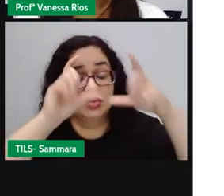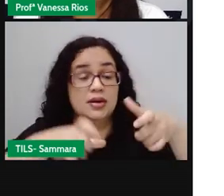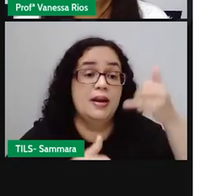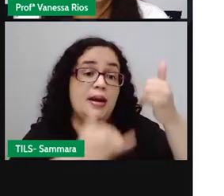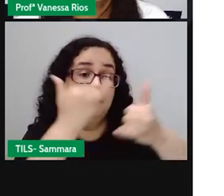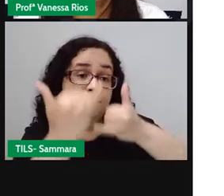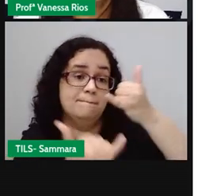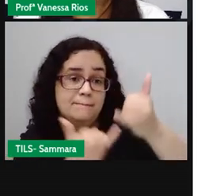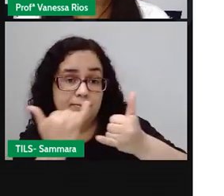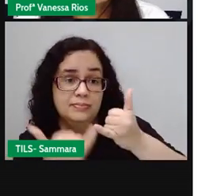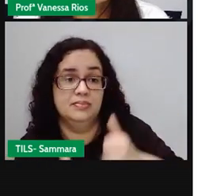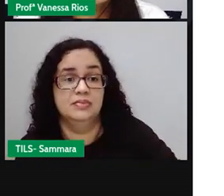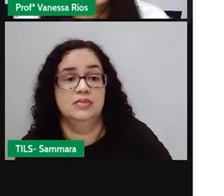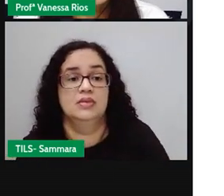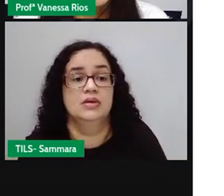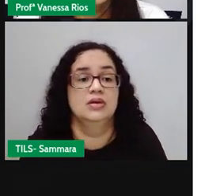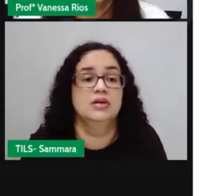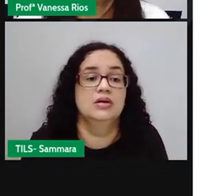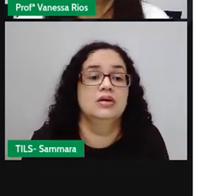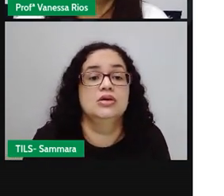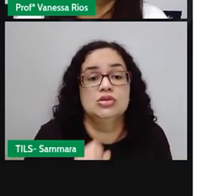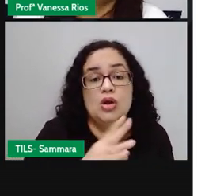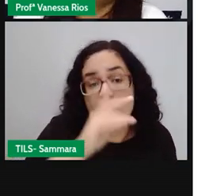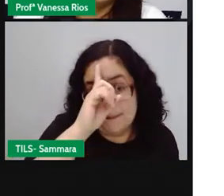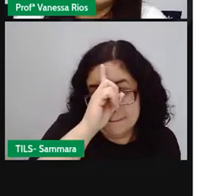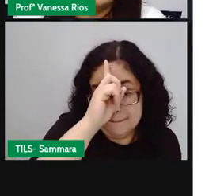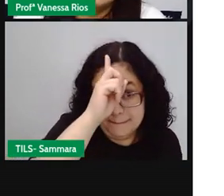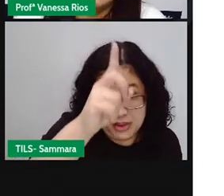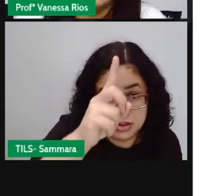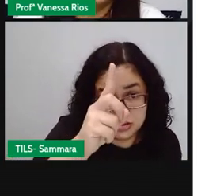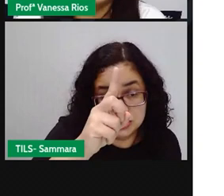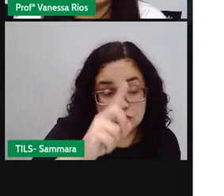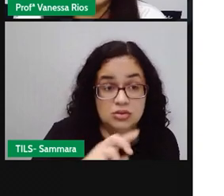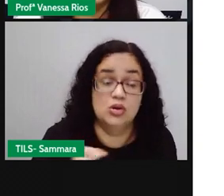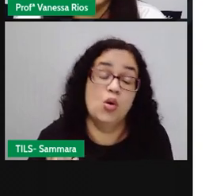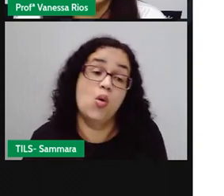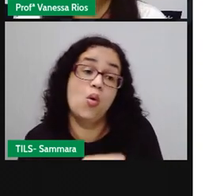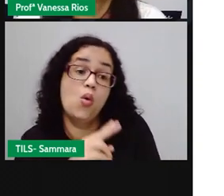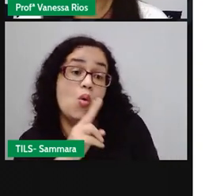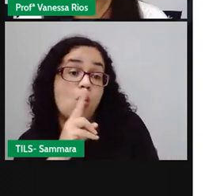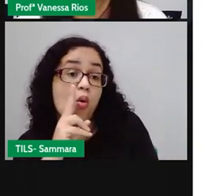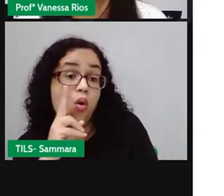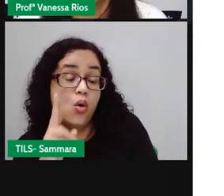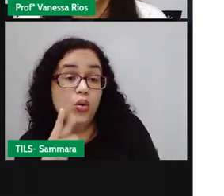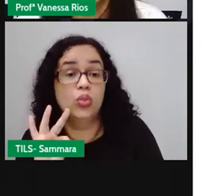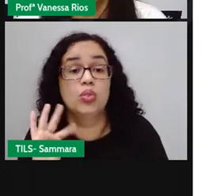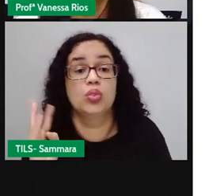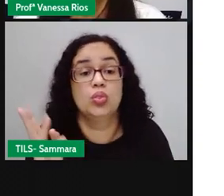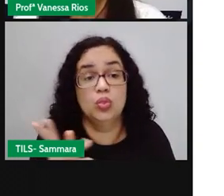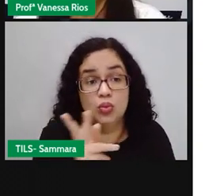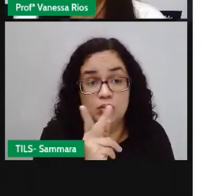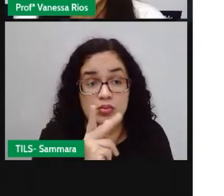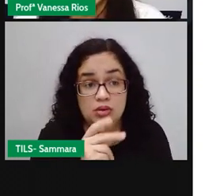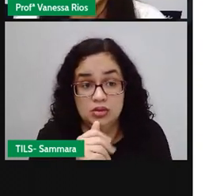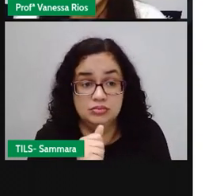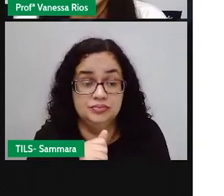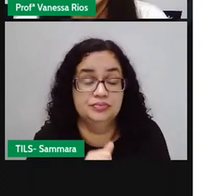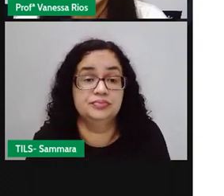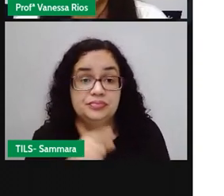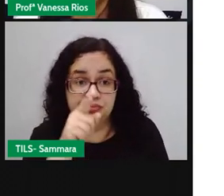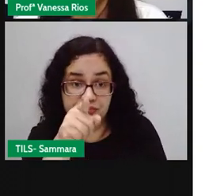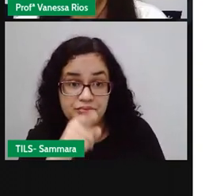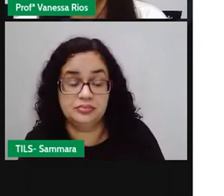brincadeira pode aparecer com o nome apenas de mestre mandou. Ou aparecer aí tudo o o seu mestre mandar.